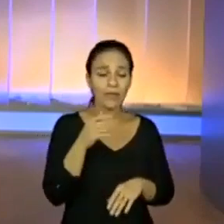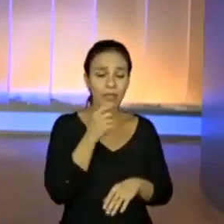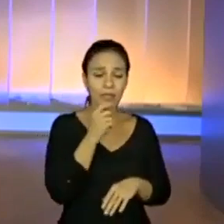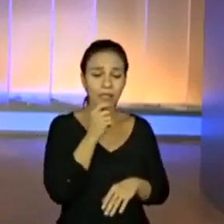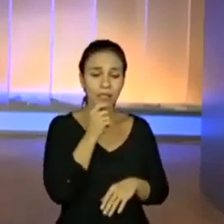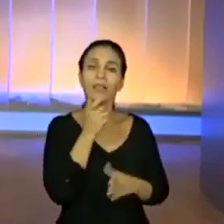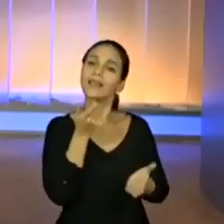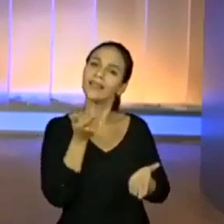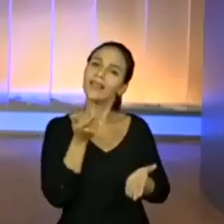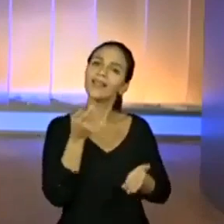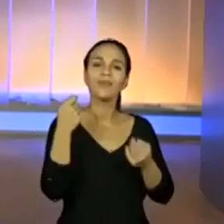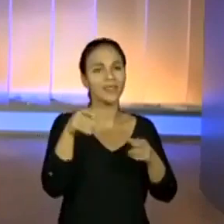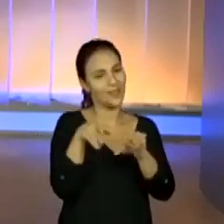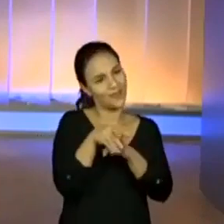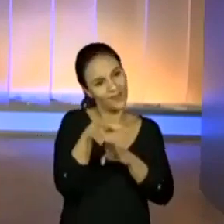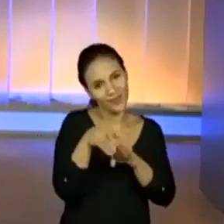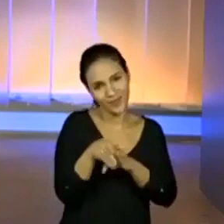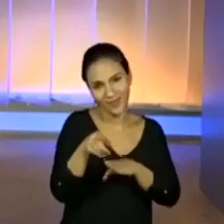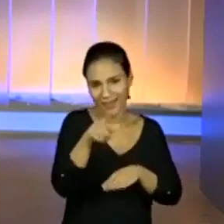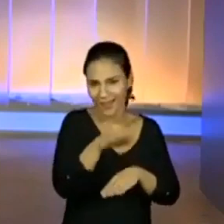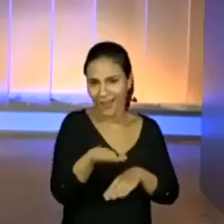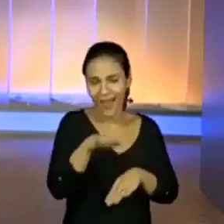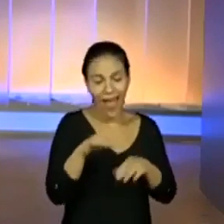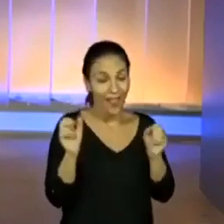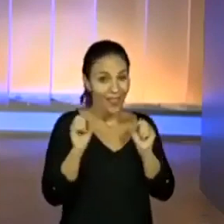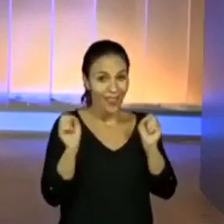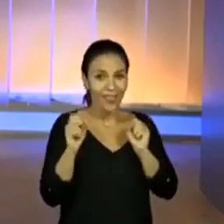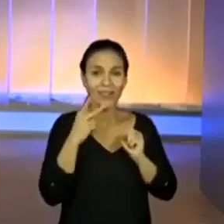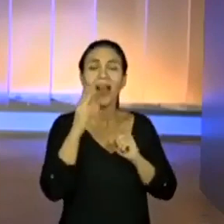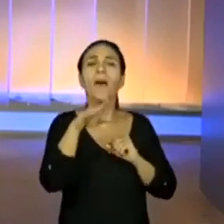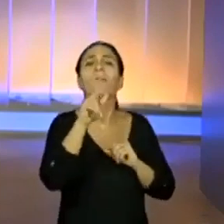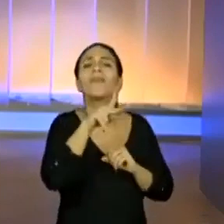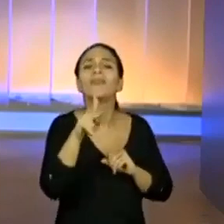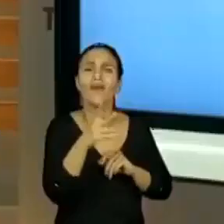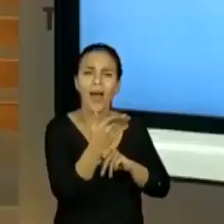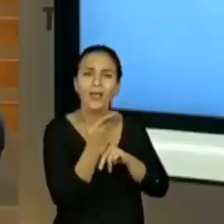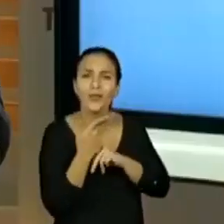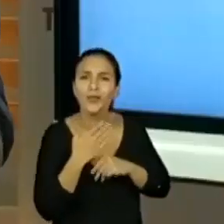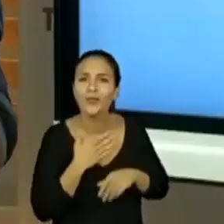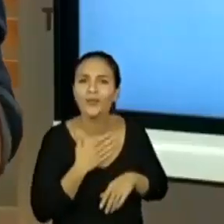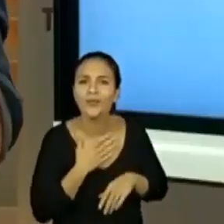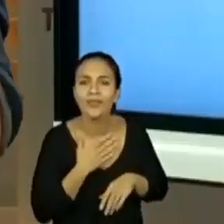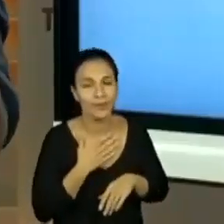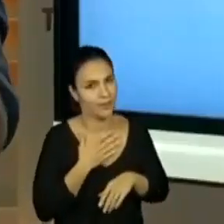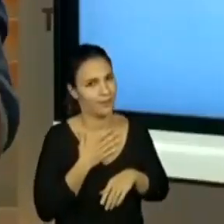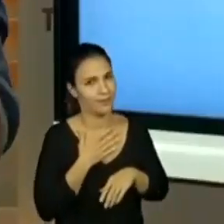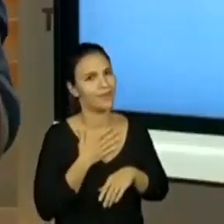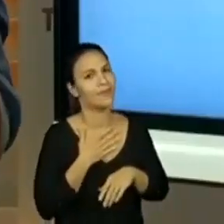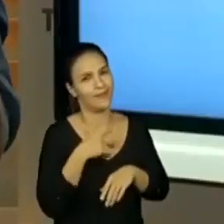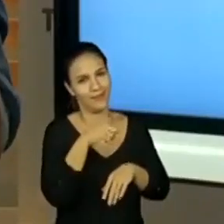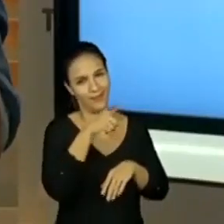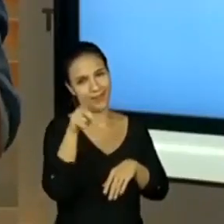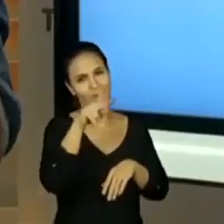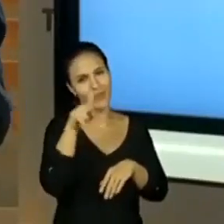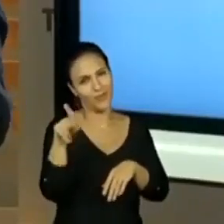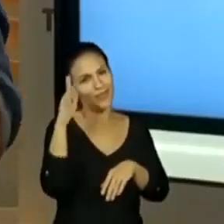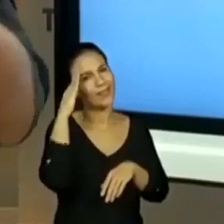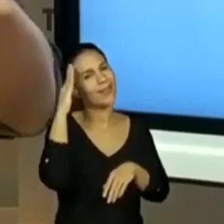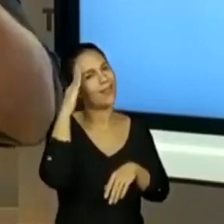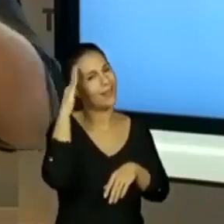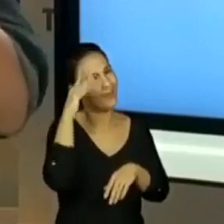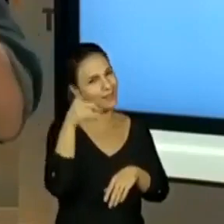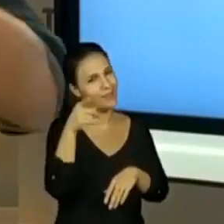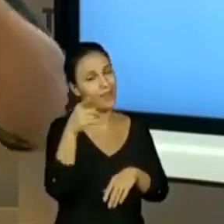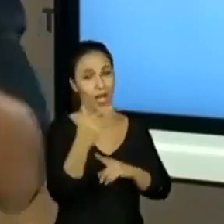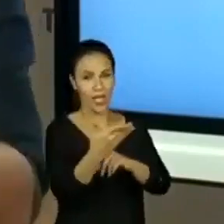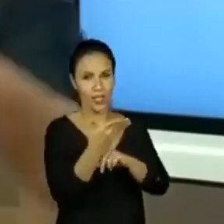Então, oriente. Isso é é importante. Os pequenos, eles adoram. Eles falam, professor, me ajuda. Professoras, vocês sabem o que eu estou falando, né? Eles falam